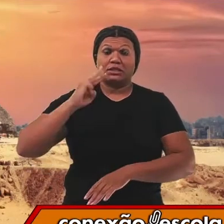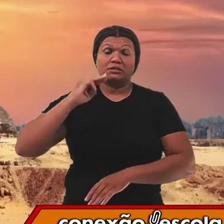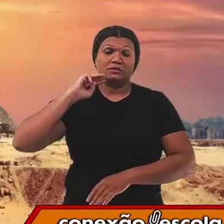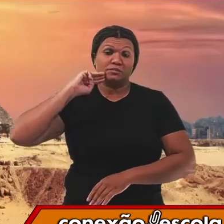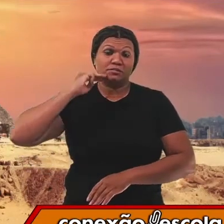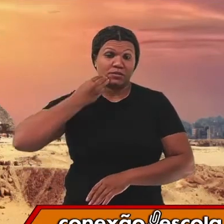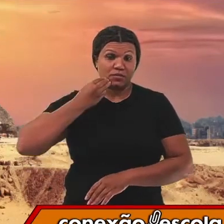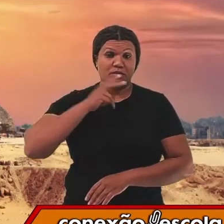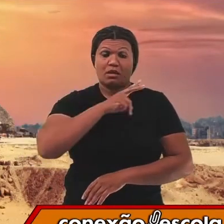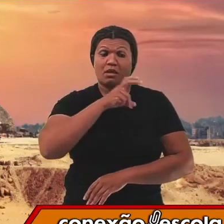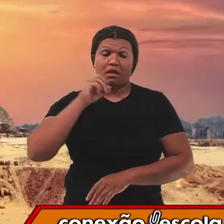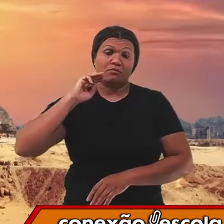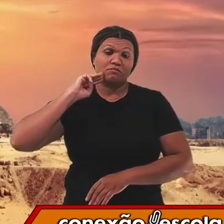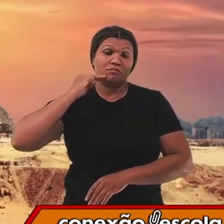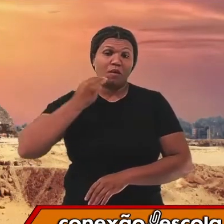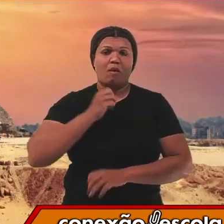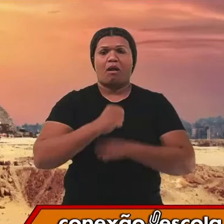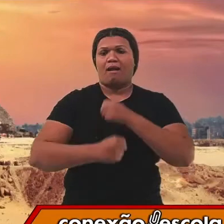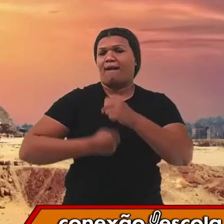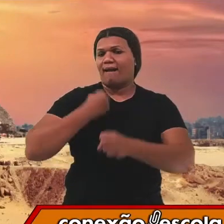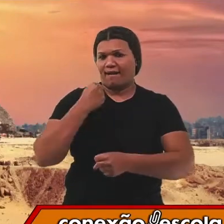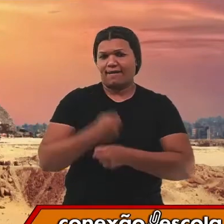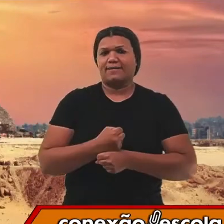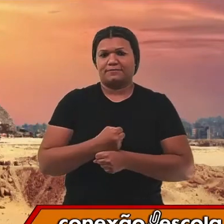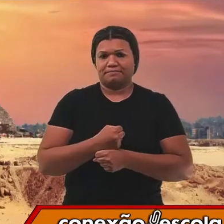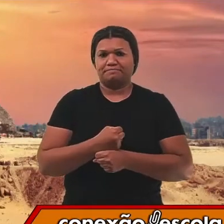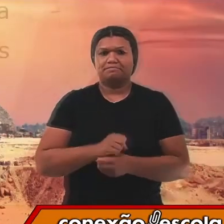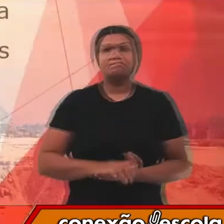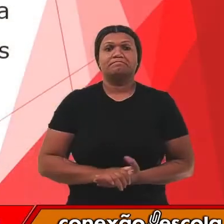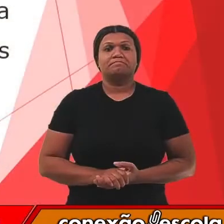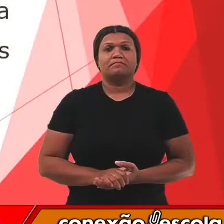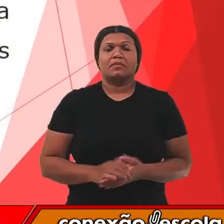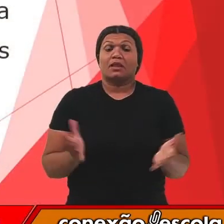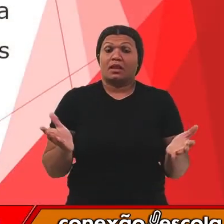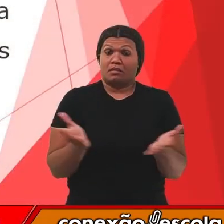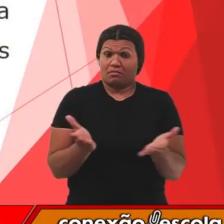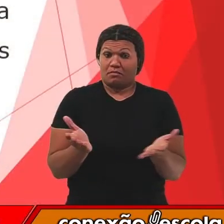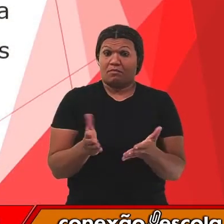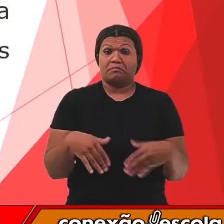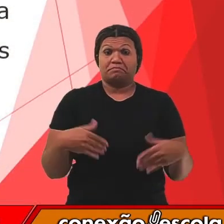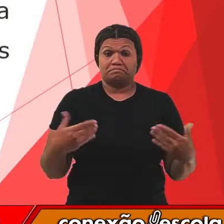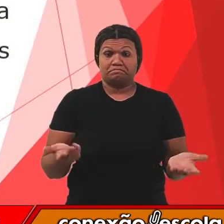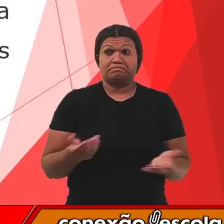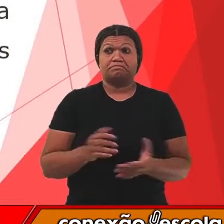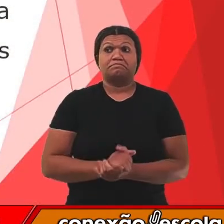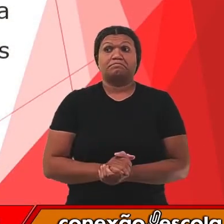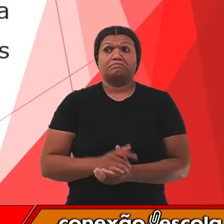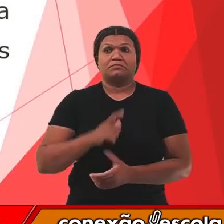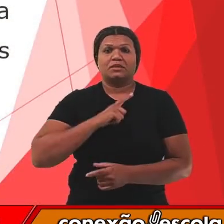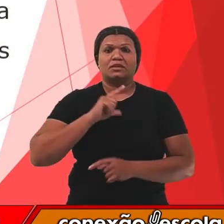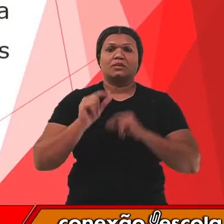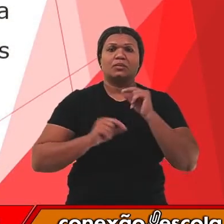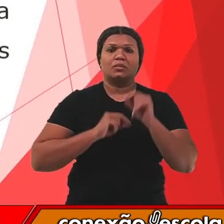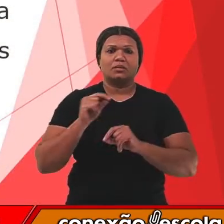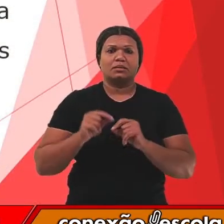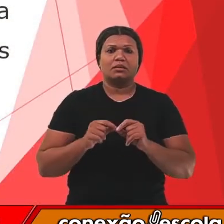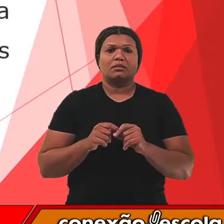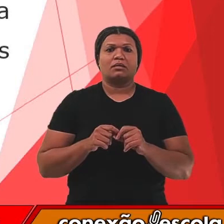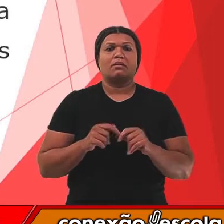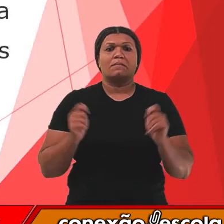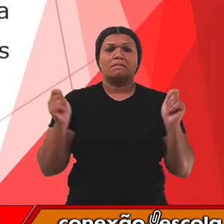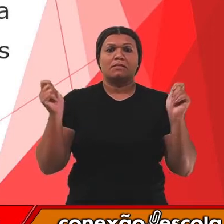500 milhões de anos. Passamos agora, então, para a questão das